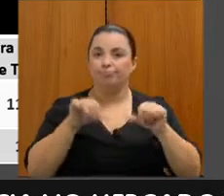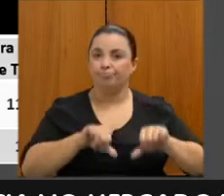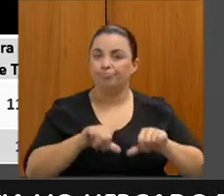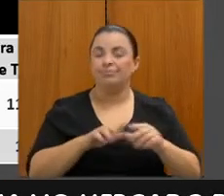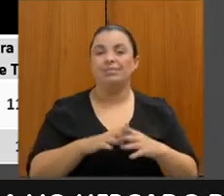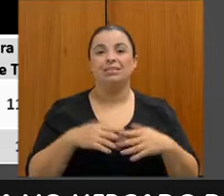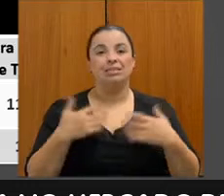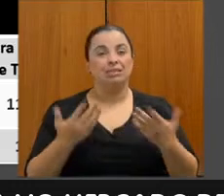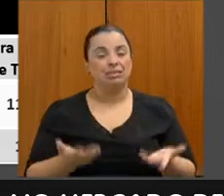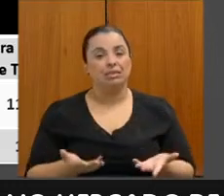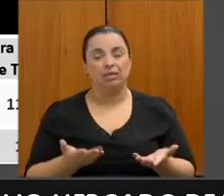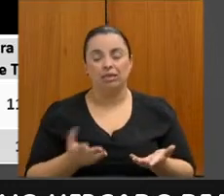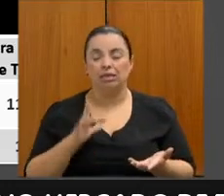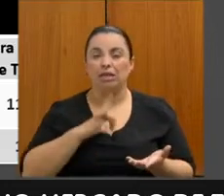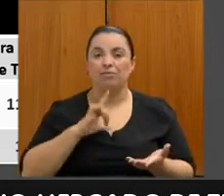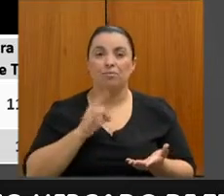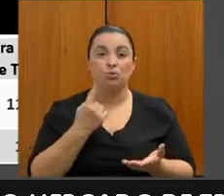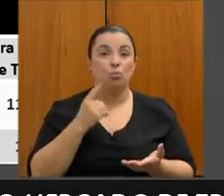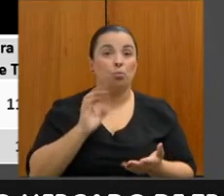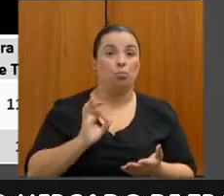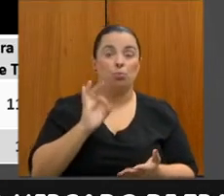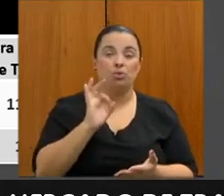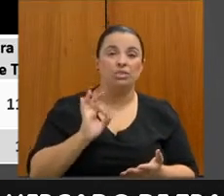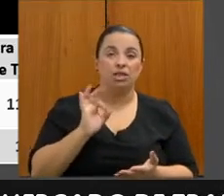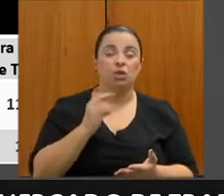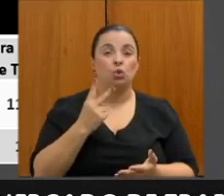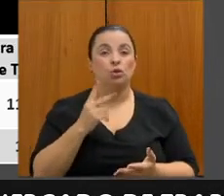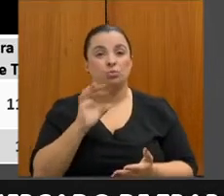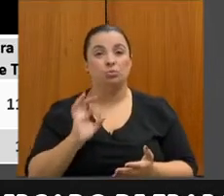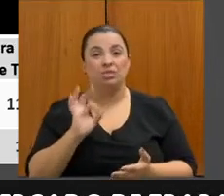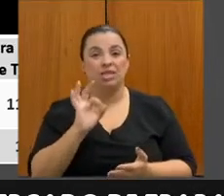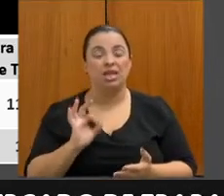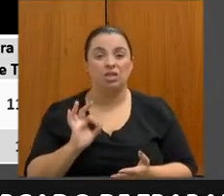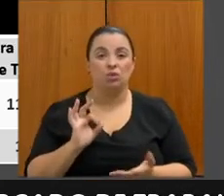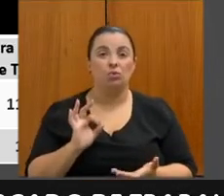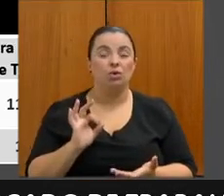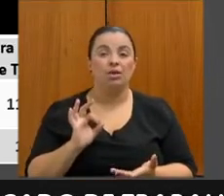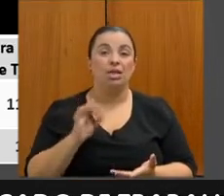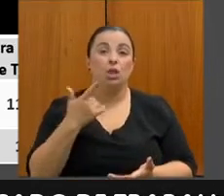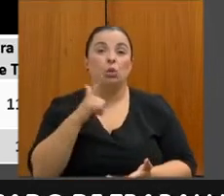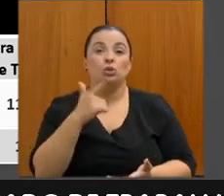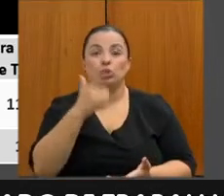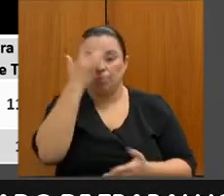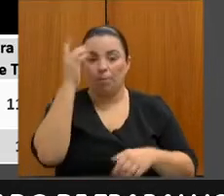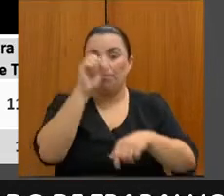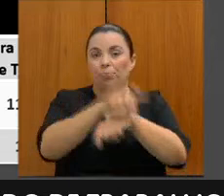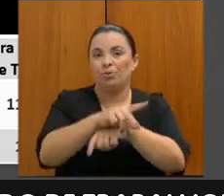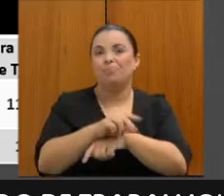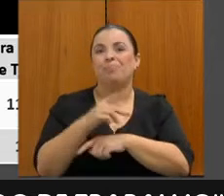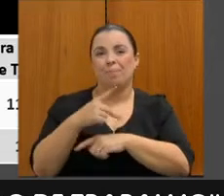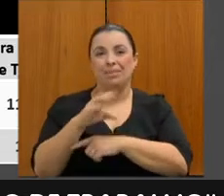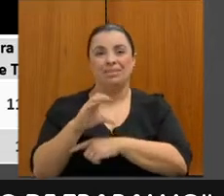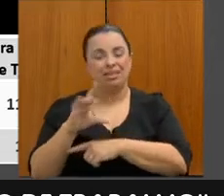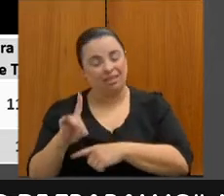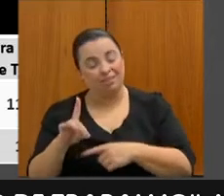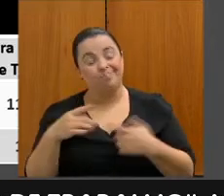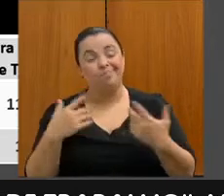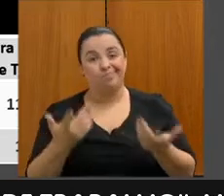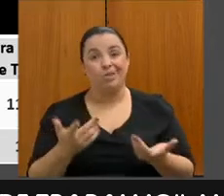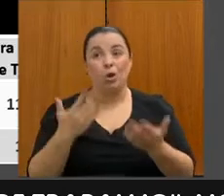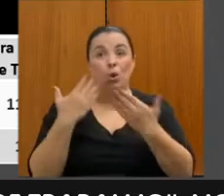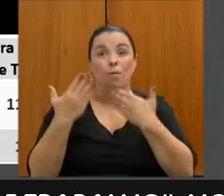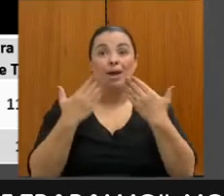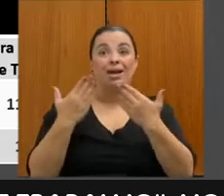desocupação que costumava ser 1% ou 2% a mais do que a média nacional. Então, ainda